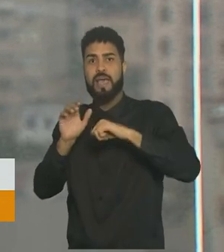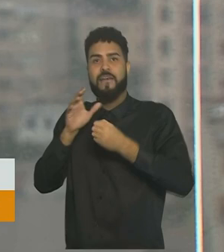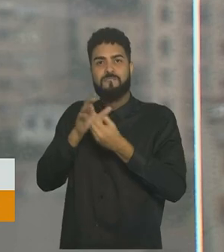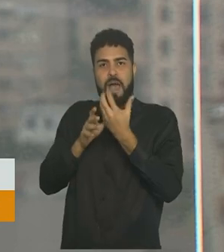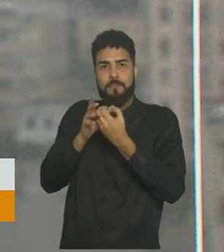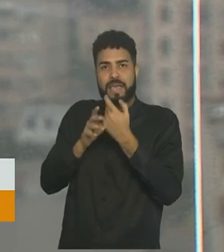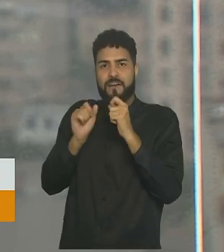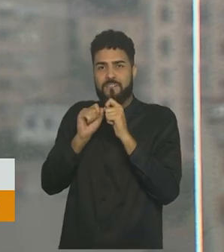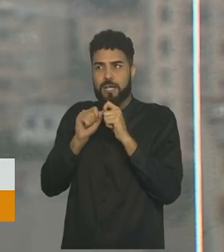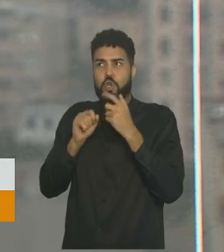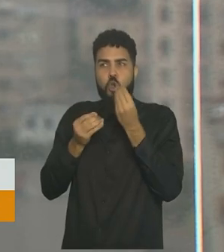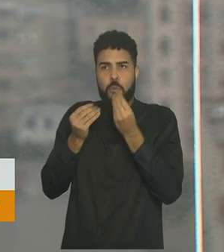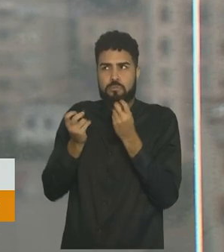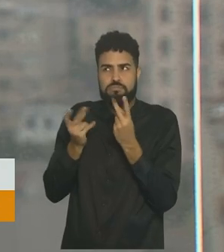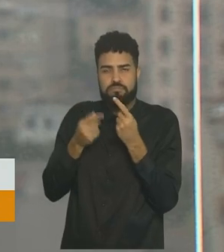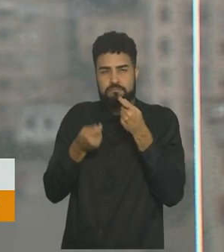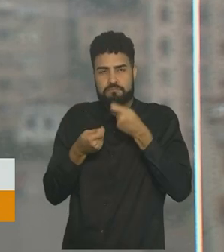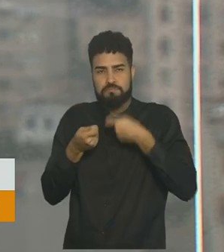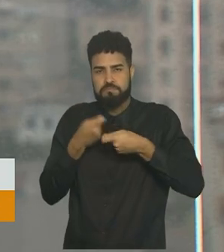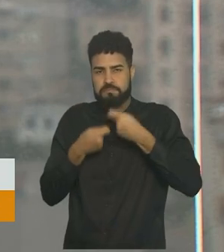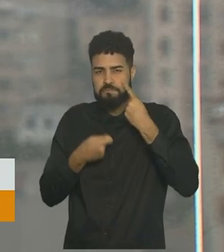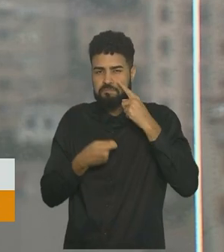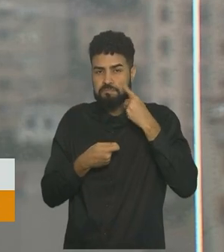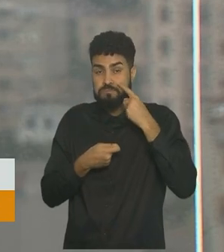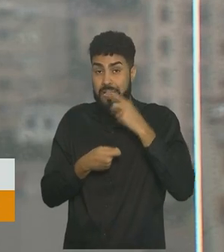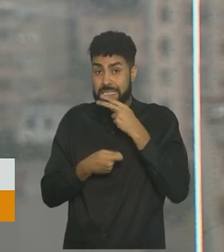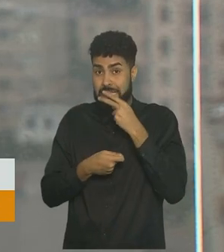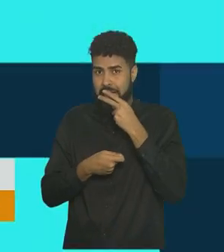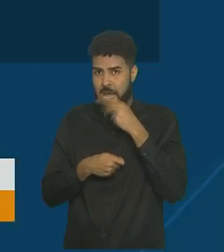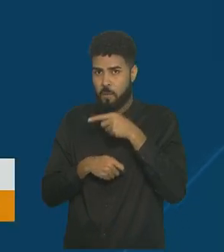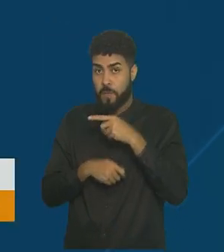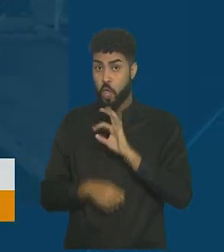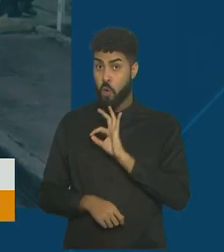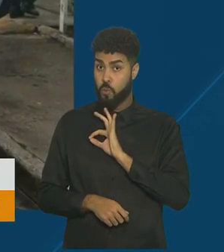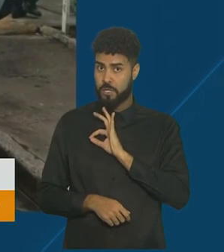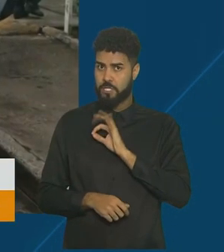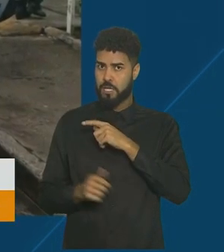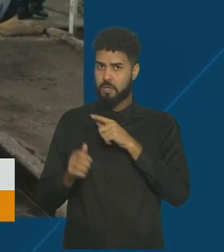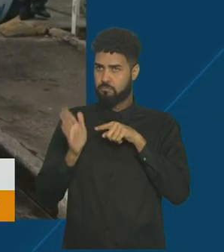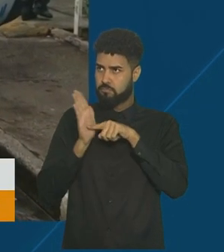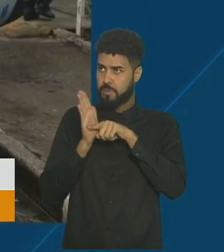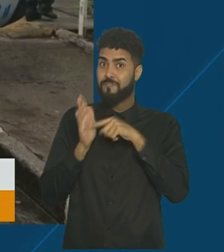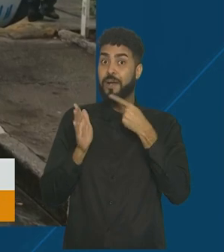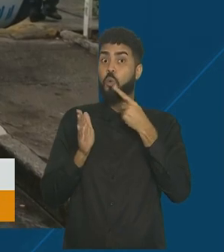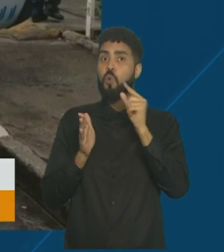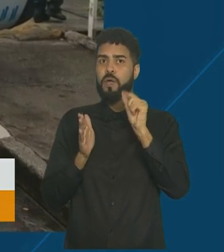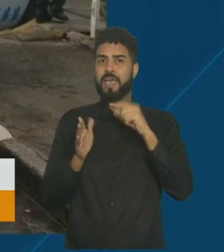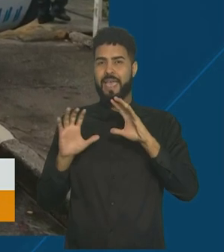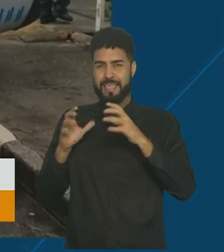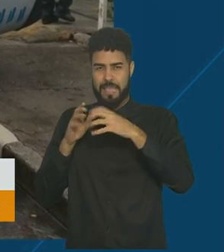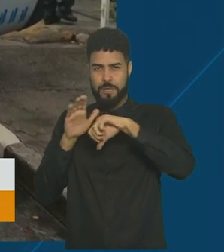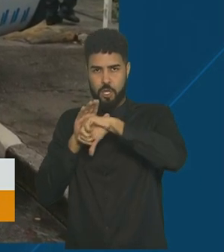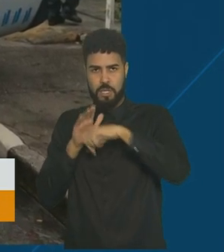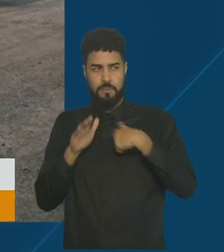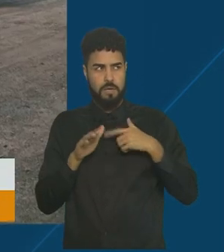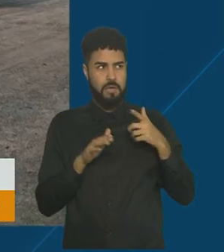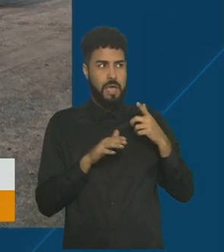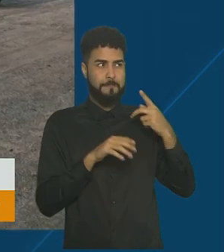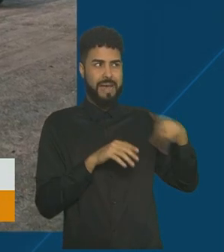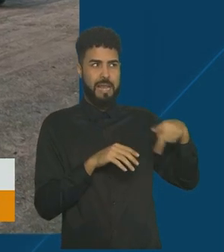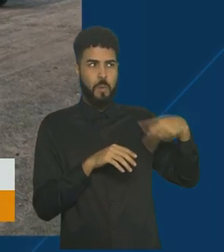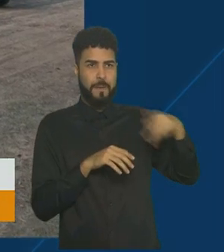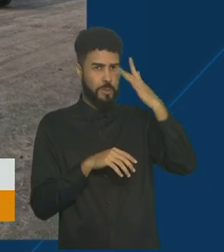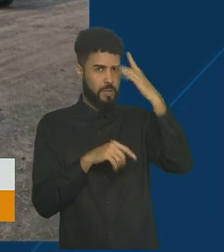fabrica e faz o contrabando de cigarros. Segundo a polícia, os criminosos faziam a cooptação de trabalhadores paraguaios